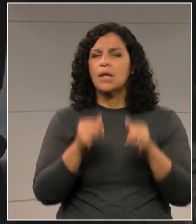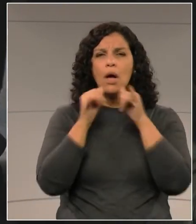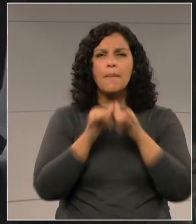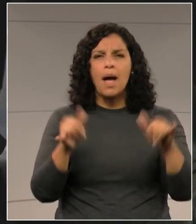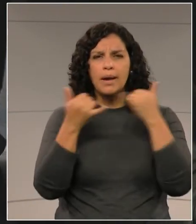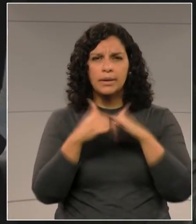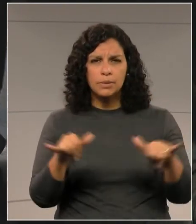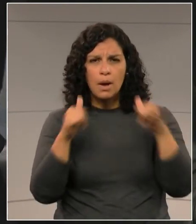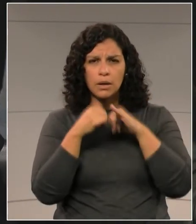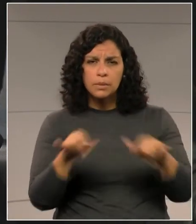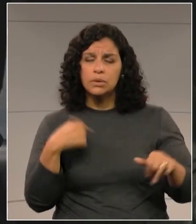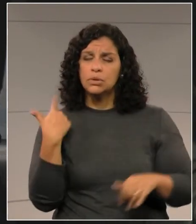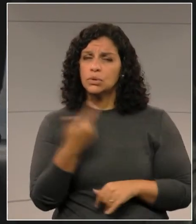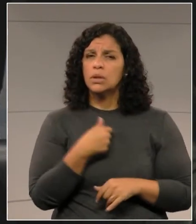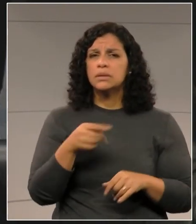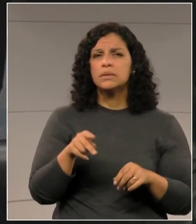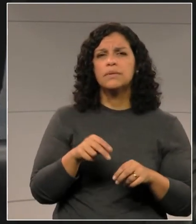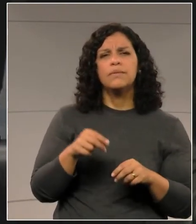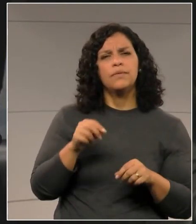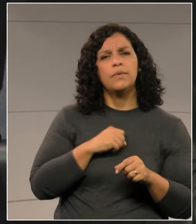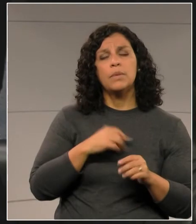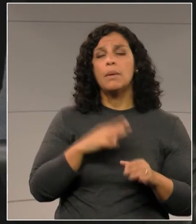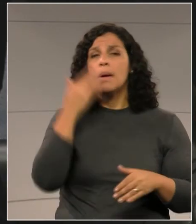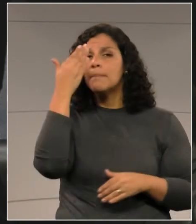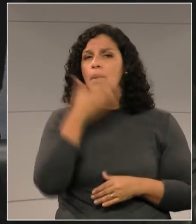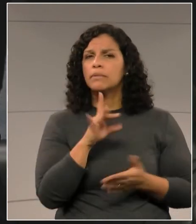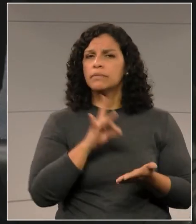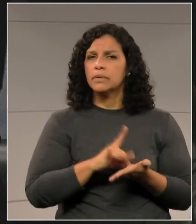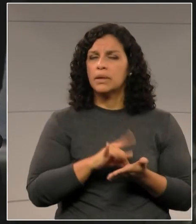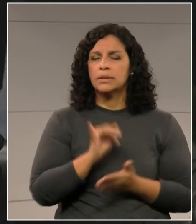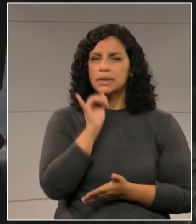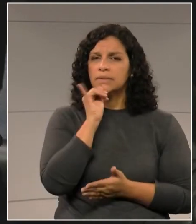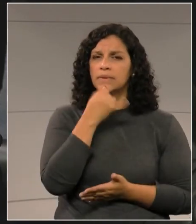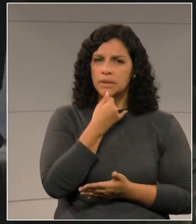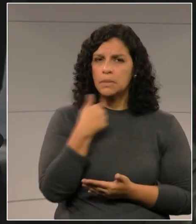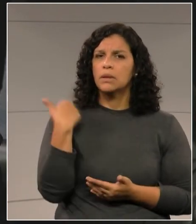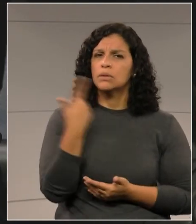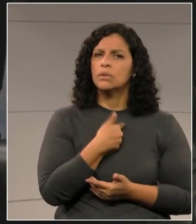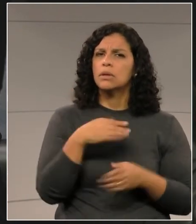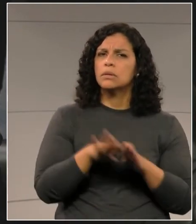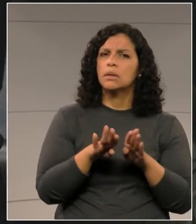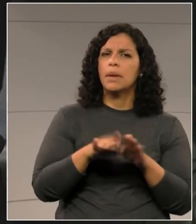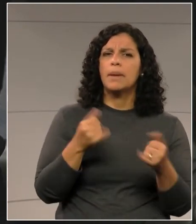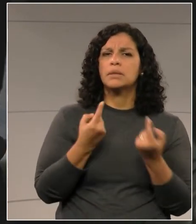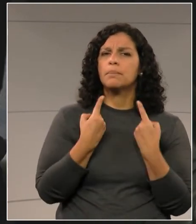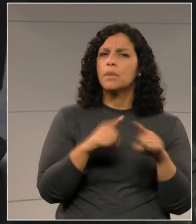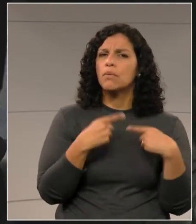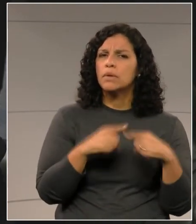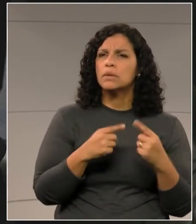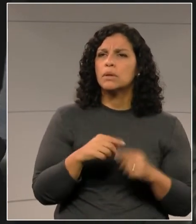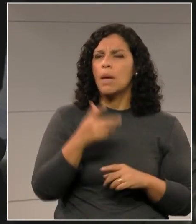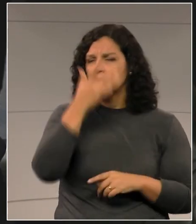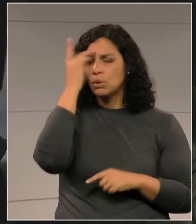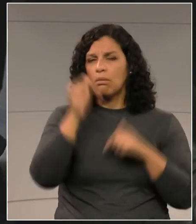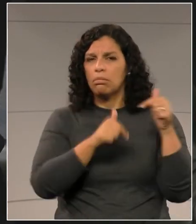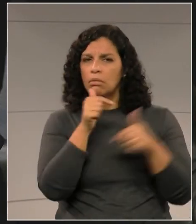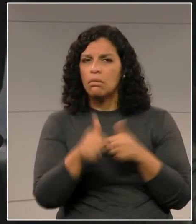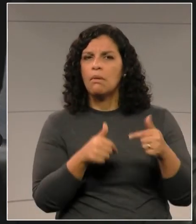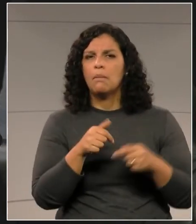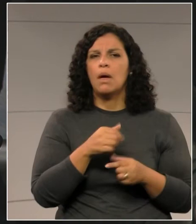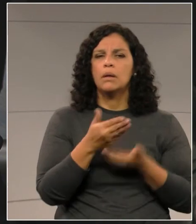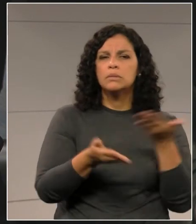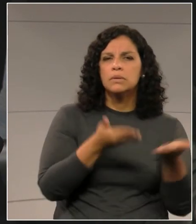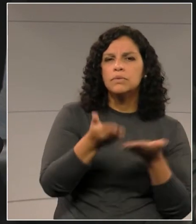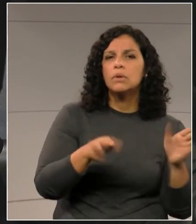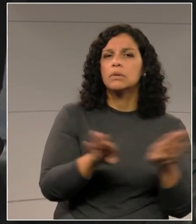E hoje a gente acabou de ver a prova concreta, que, infelizmente, acabou numa provocação aos servidores e aos